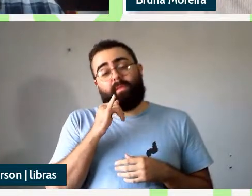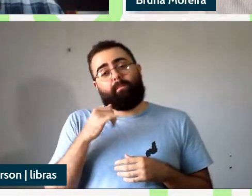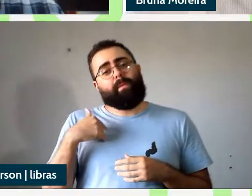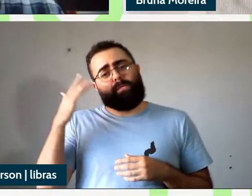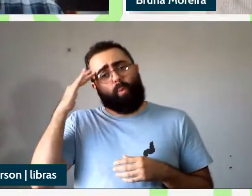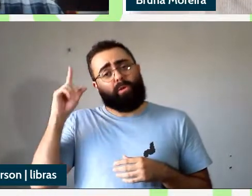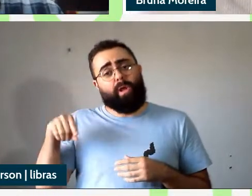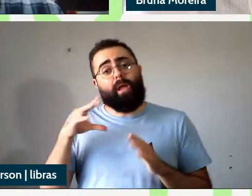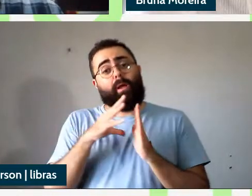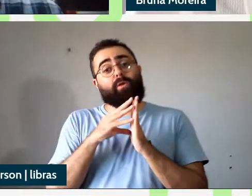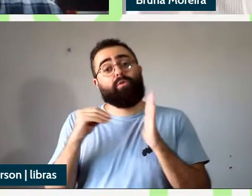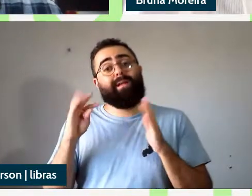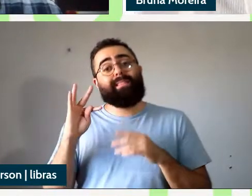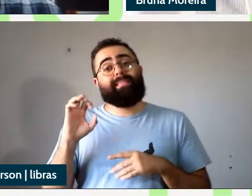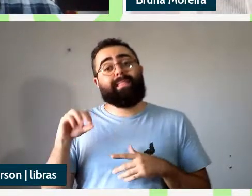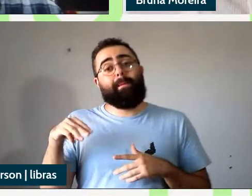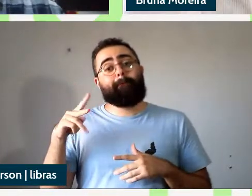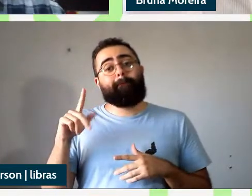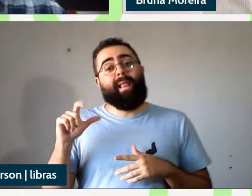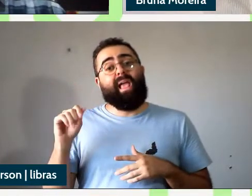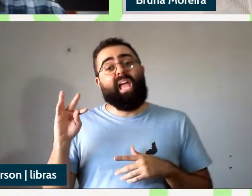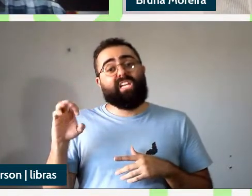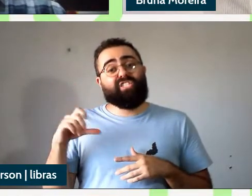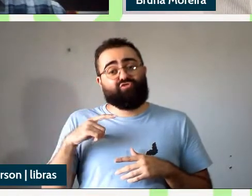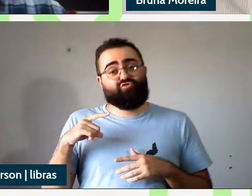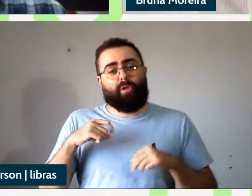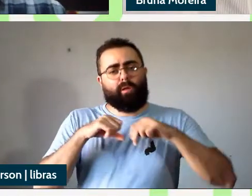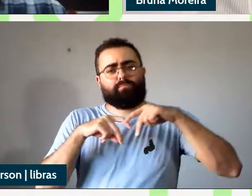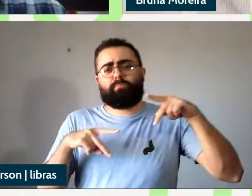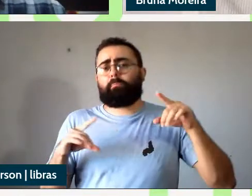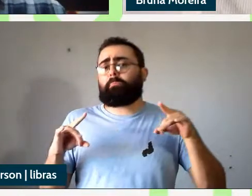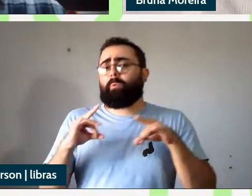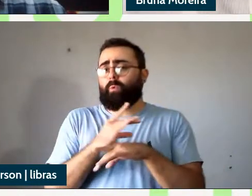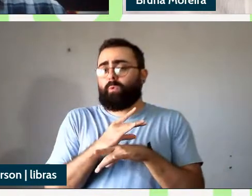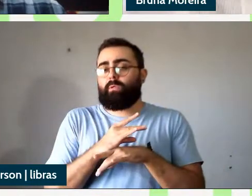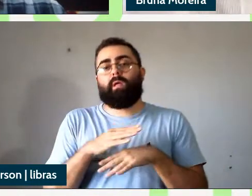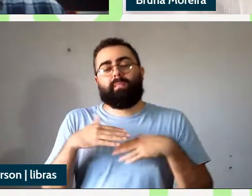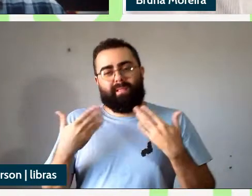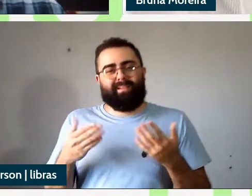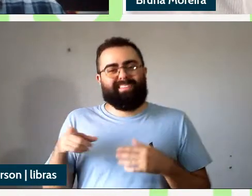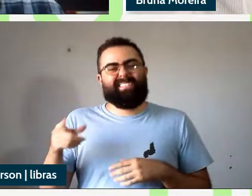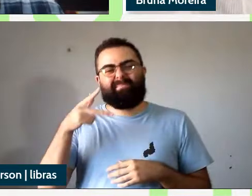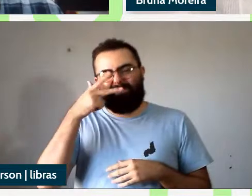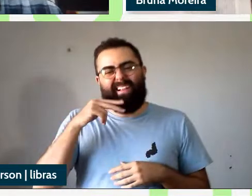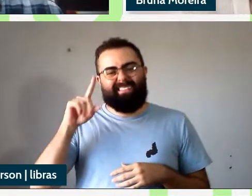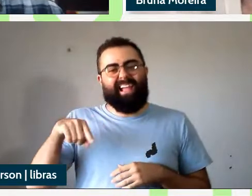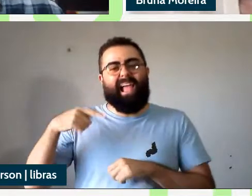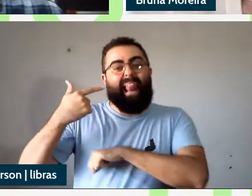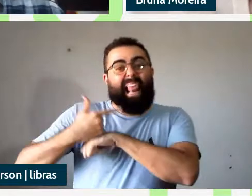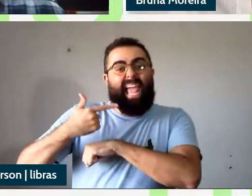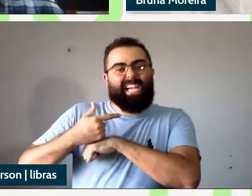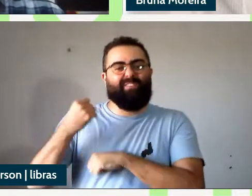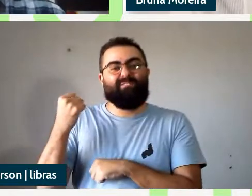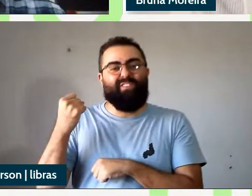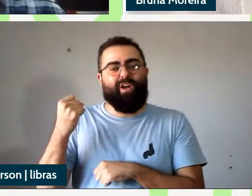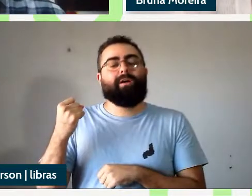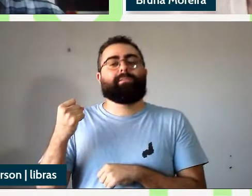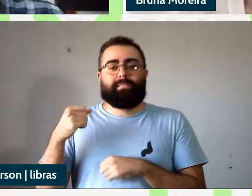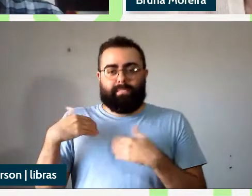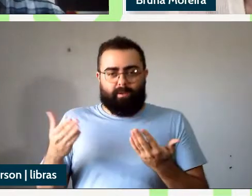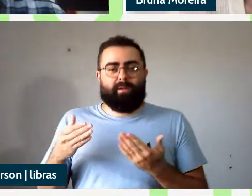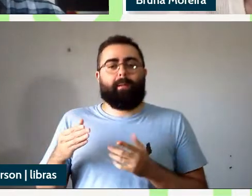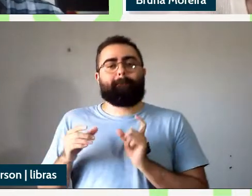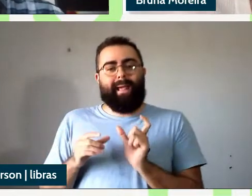que existe um certo é bem cara de lexicalismo isso né de que você forma palavras com base em outras palavras